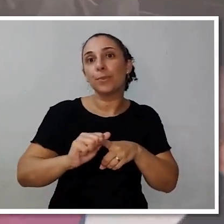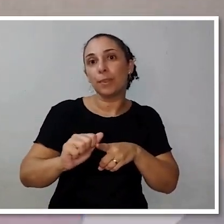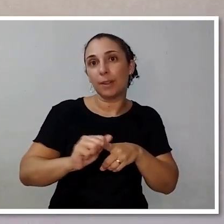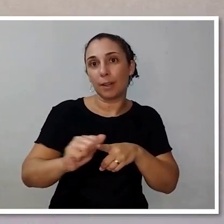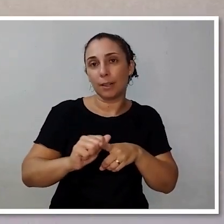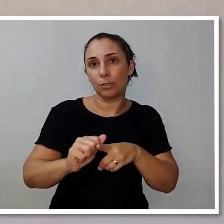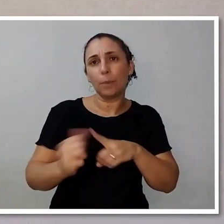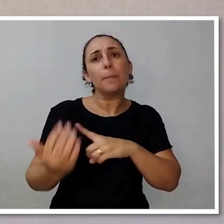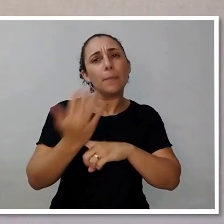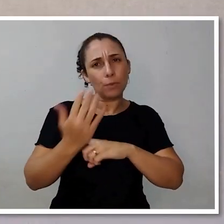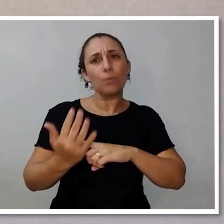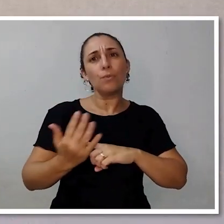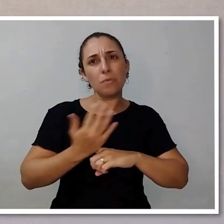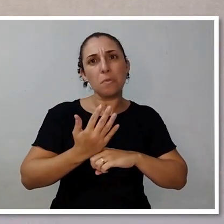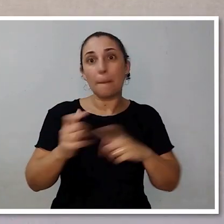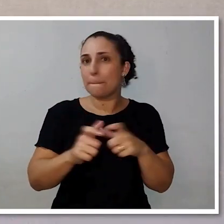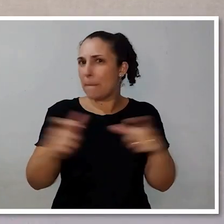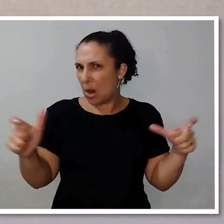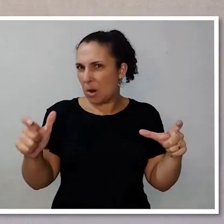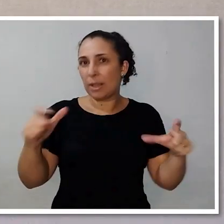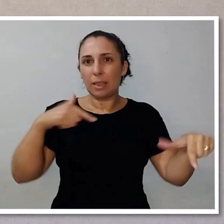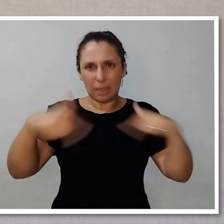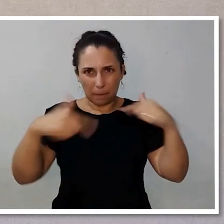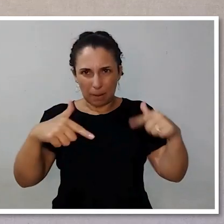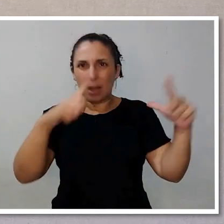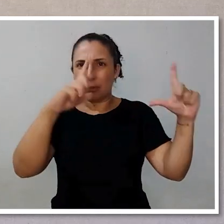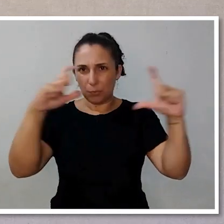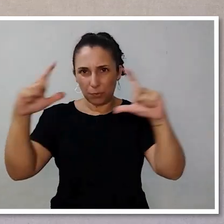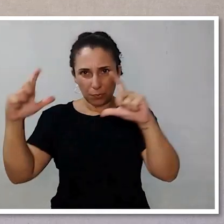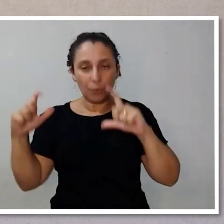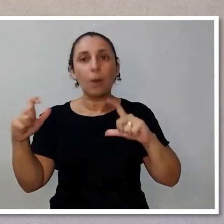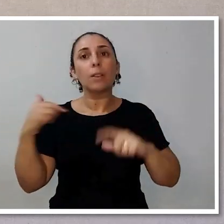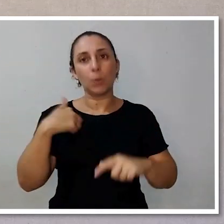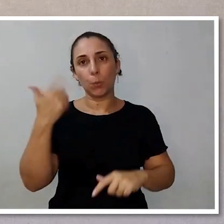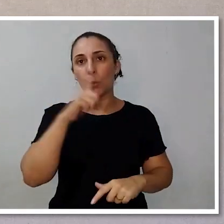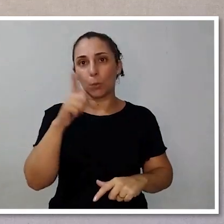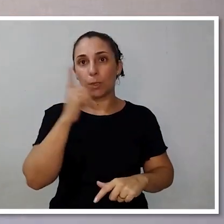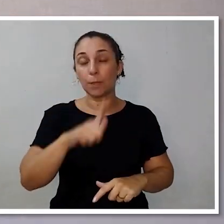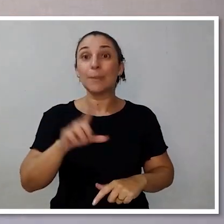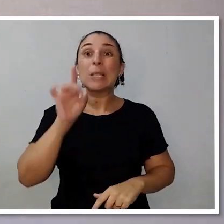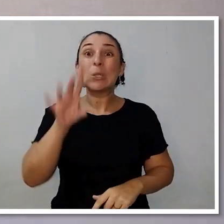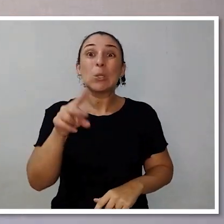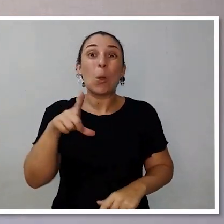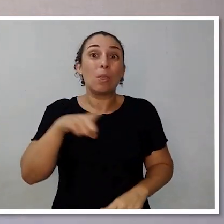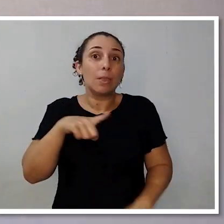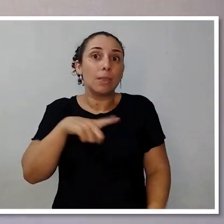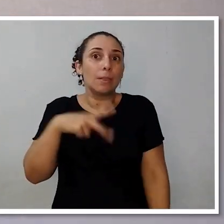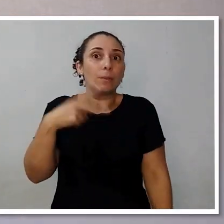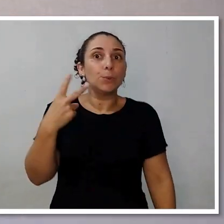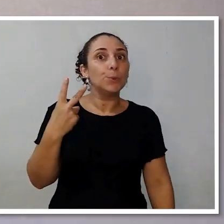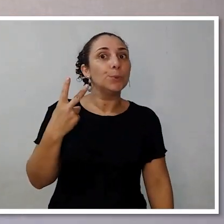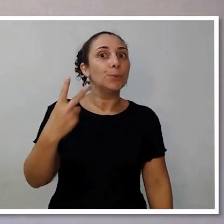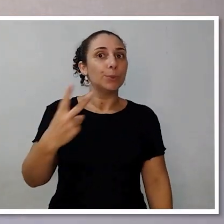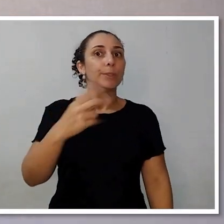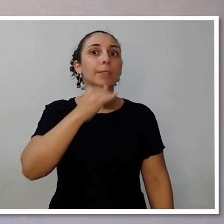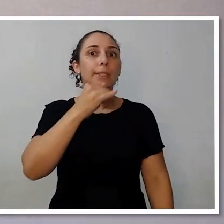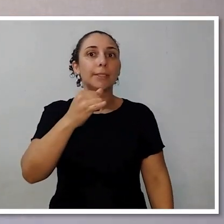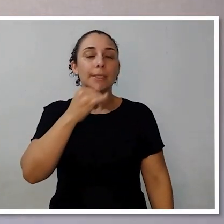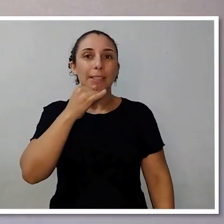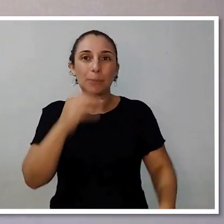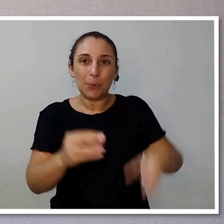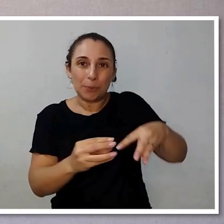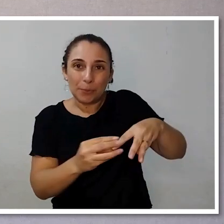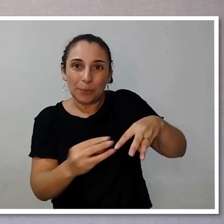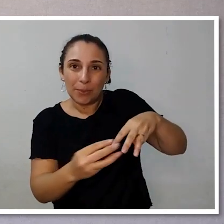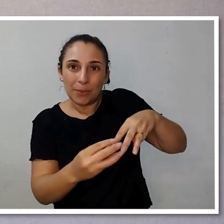borracha, que me atendeu em 99,9% dos casos. Que eu me lembre, só teve duas situações que